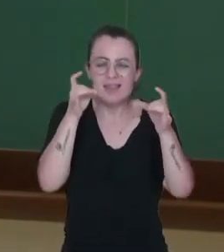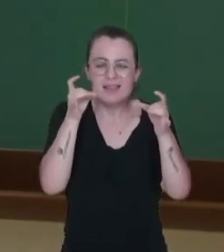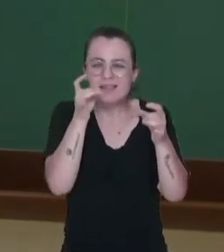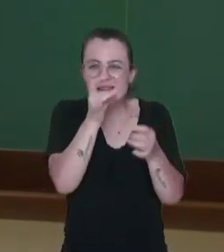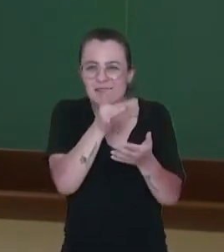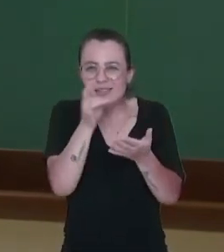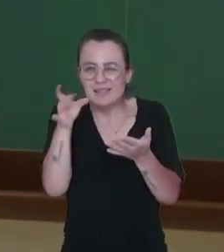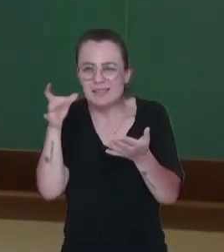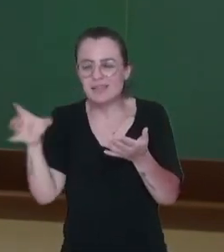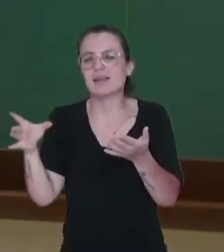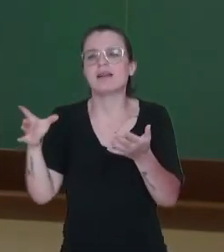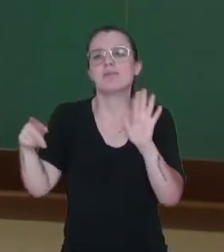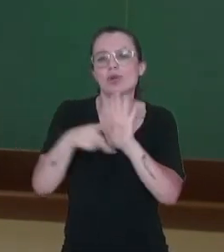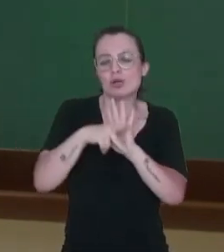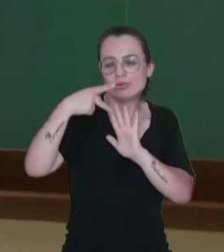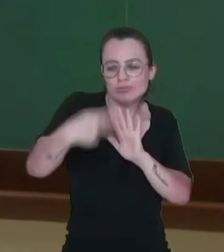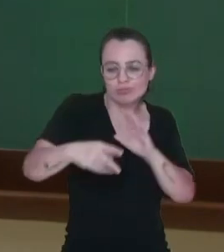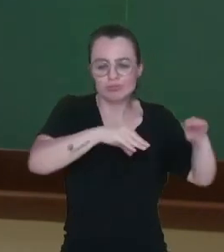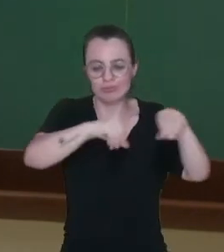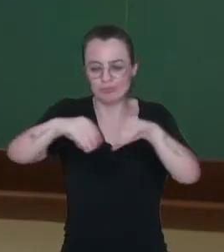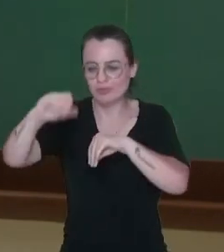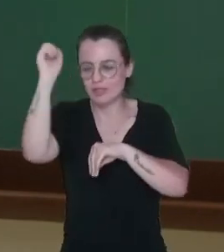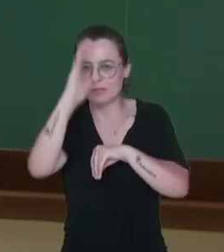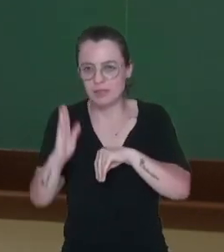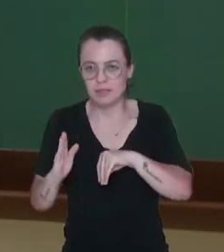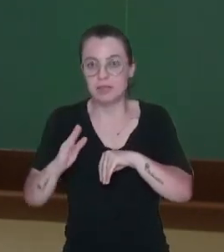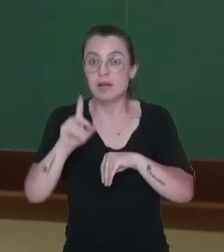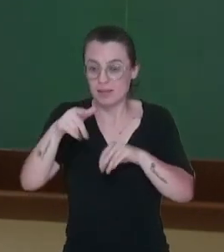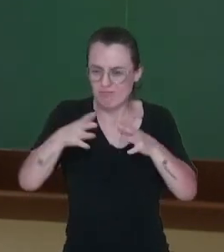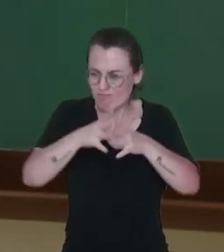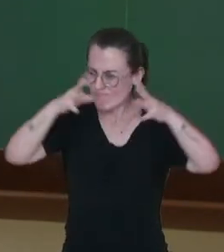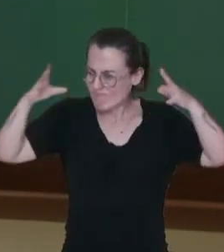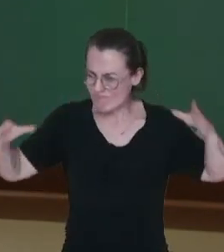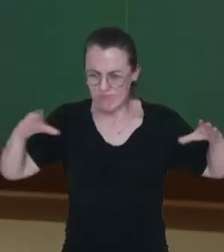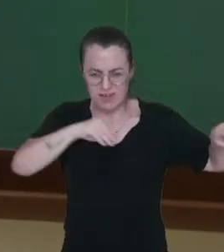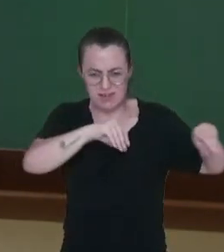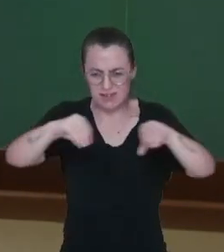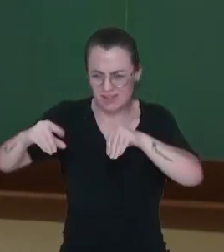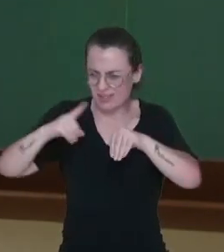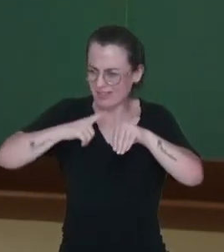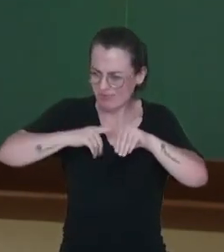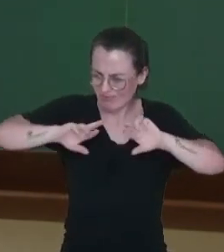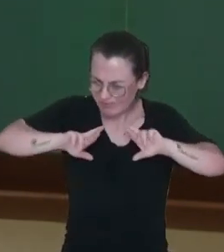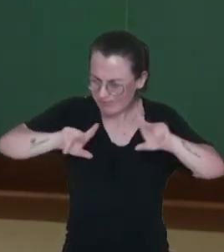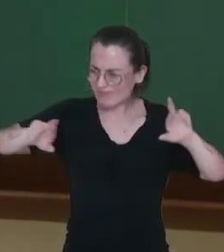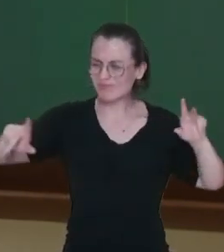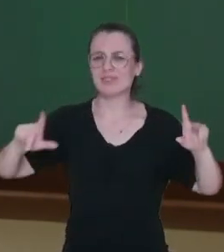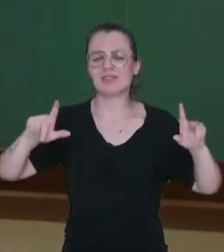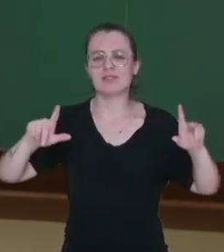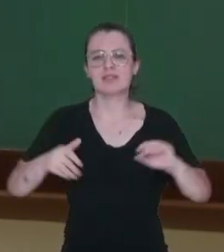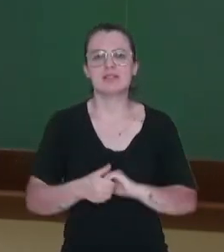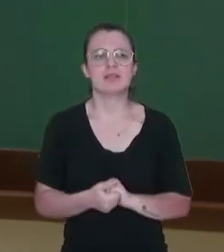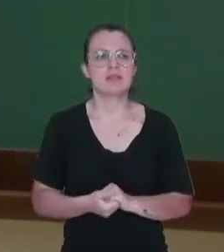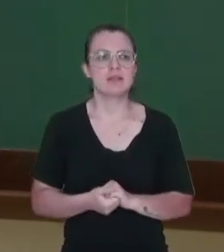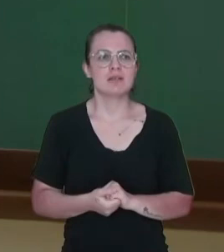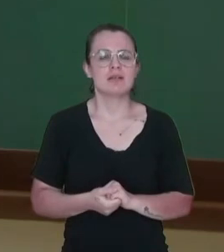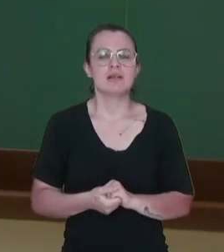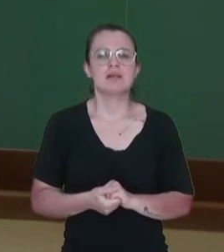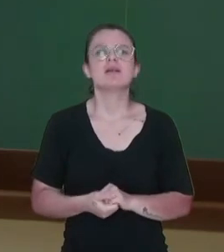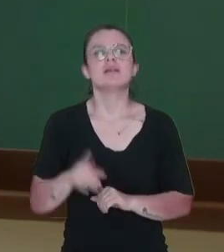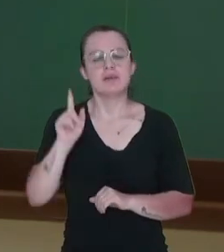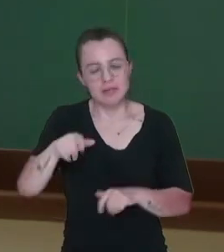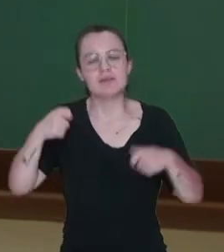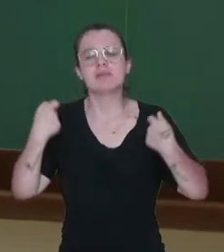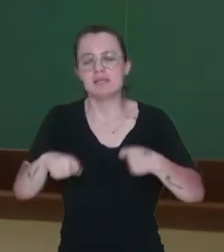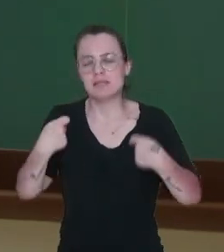parte do território brasileiro, que é um território enorme, com características muito diversas de uma região para outra. Então, é